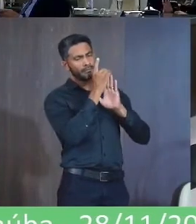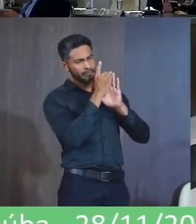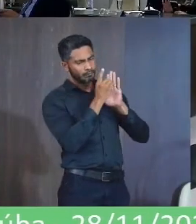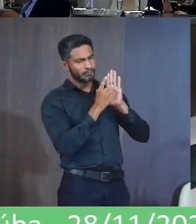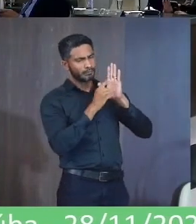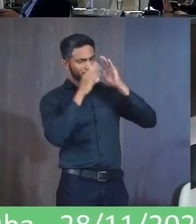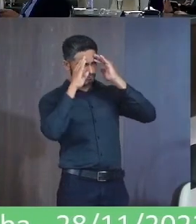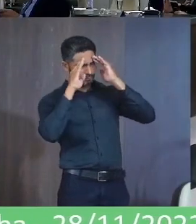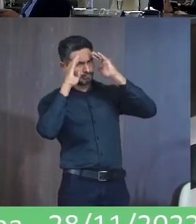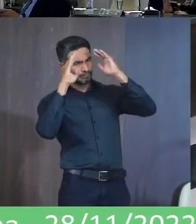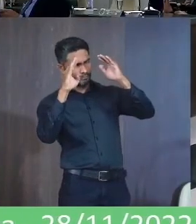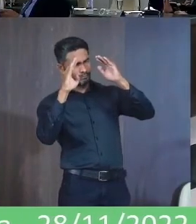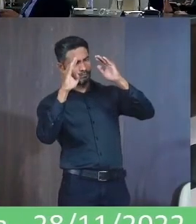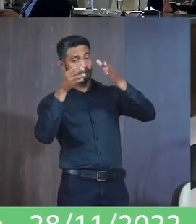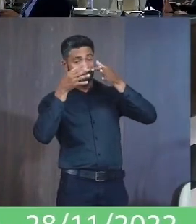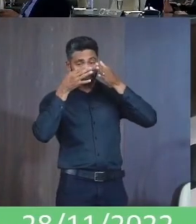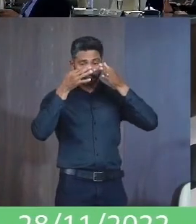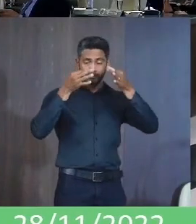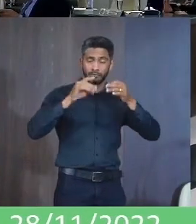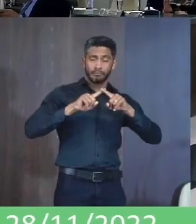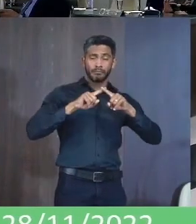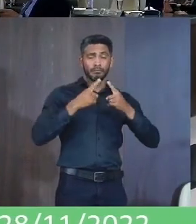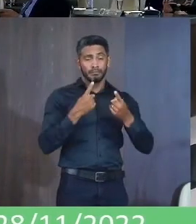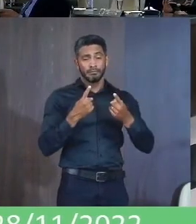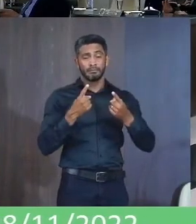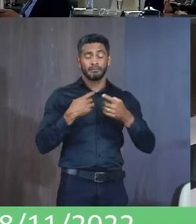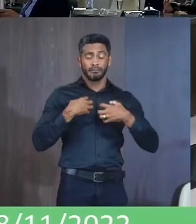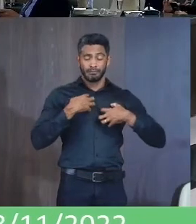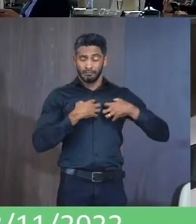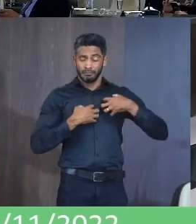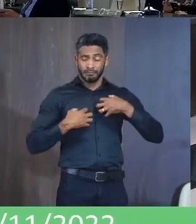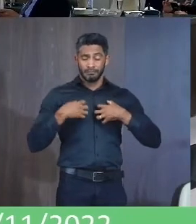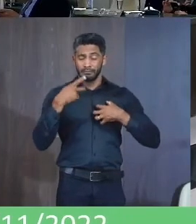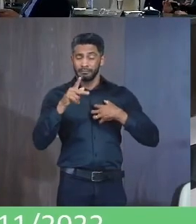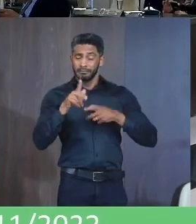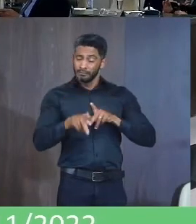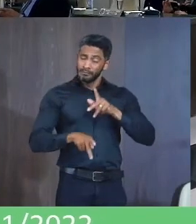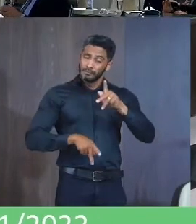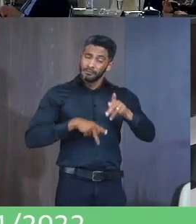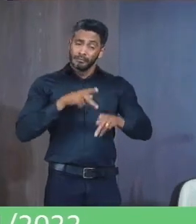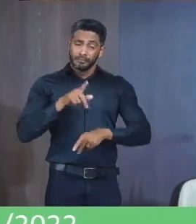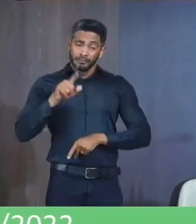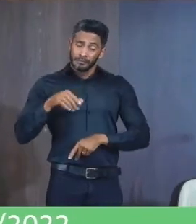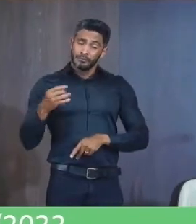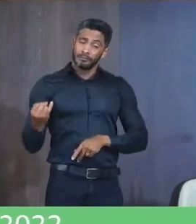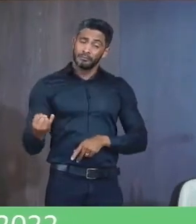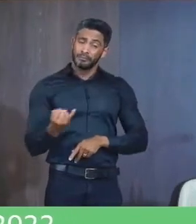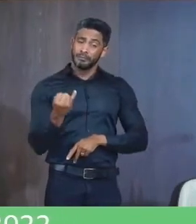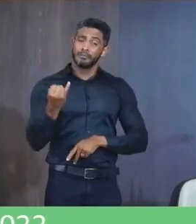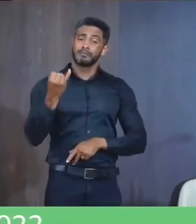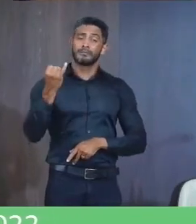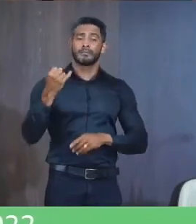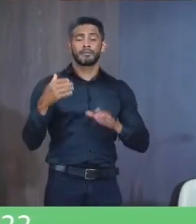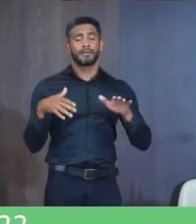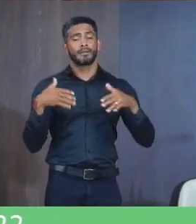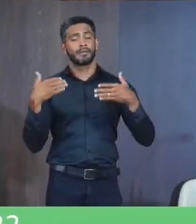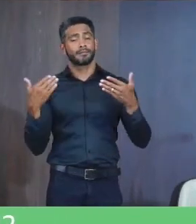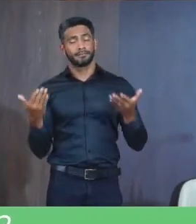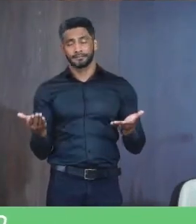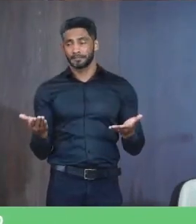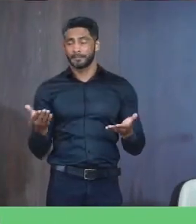Observadas Mas eu acho que Atender aos anseios Da população É primordial Então Eu